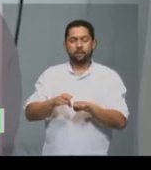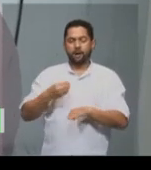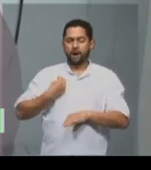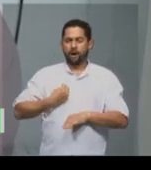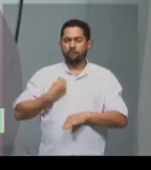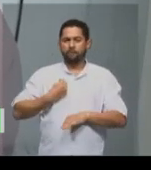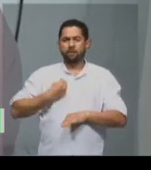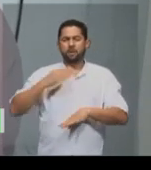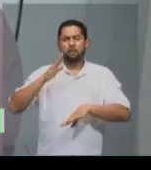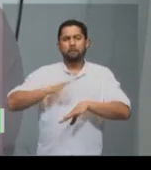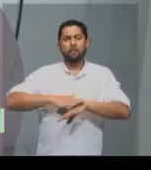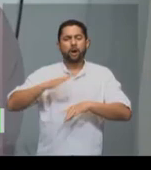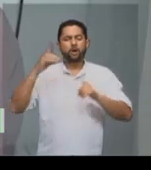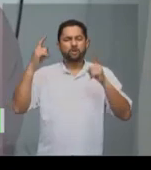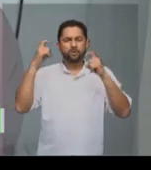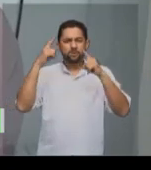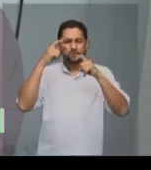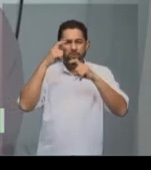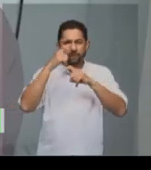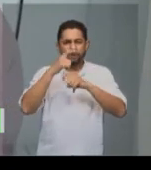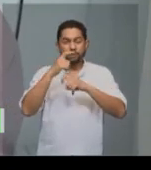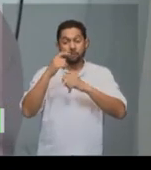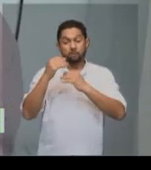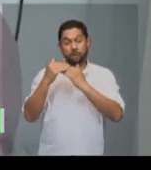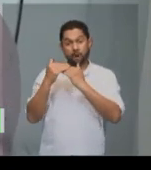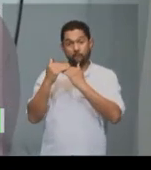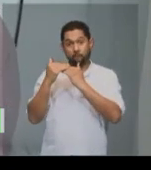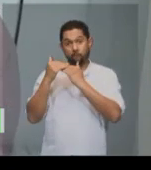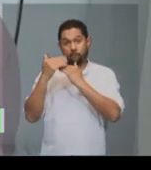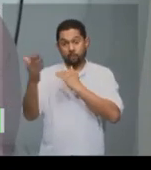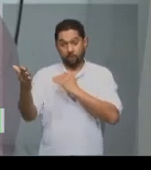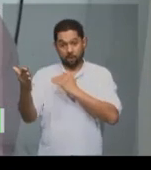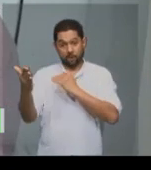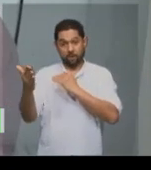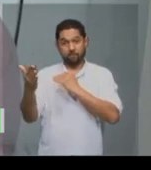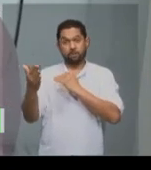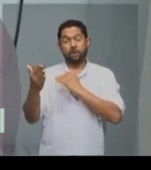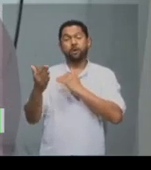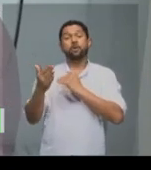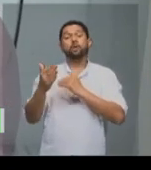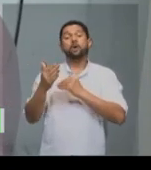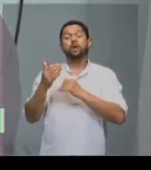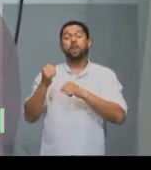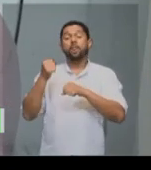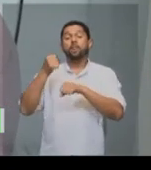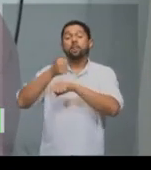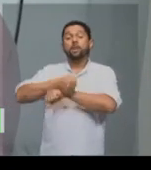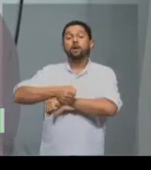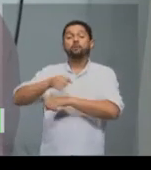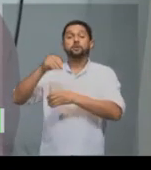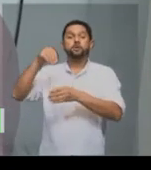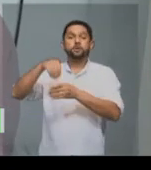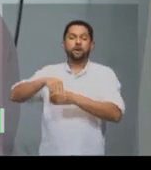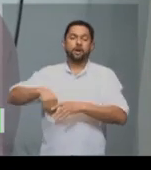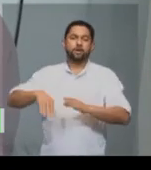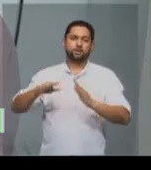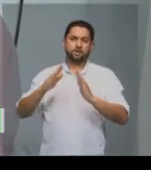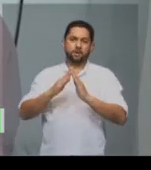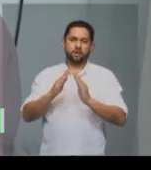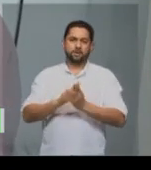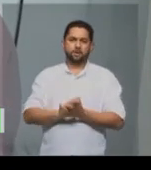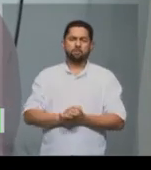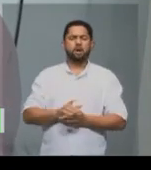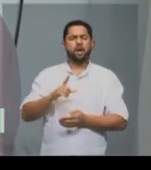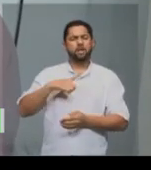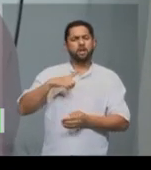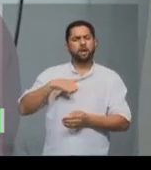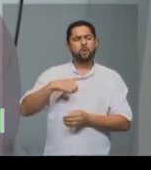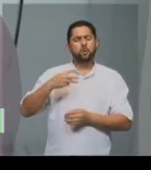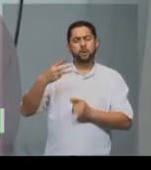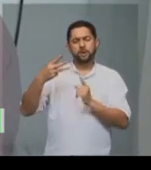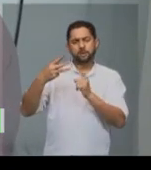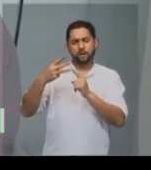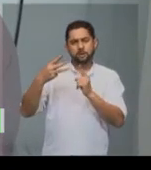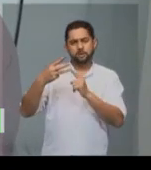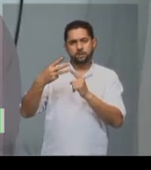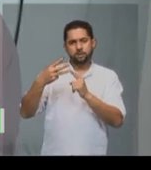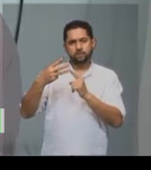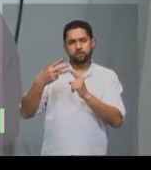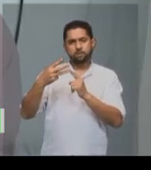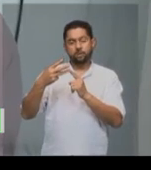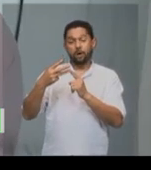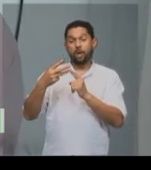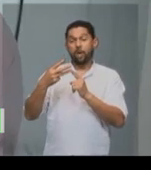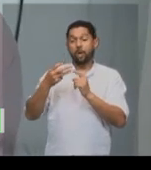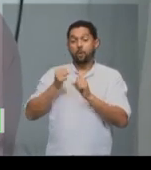muito mais difícil para um escravo do eito do que para um escravizado doméstico. Existia um outro tipo de escravizado, que era o escravizado de